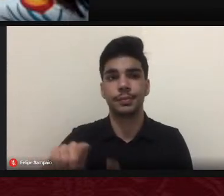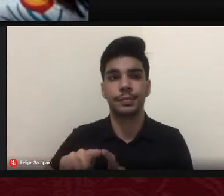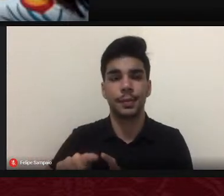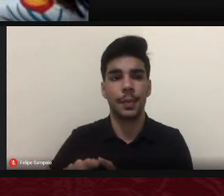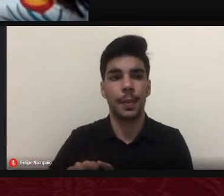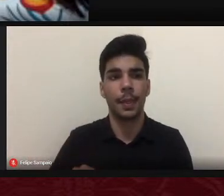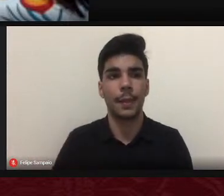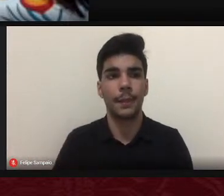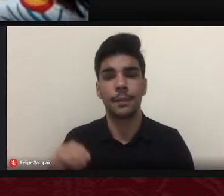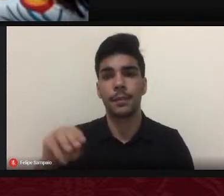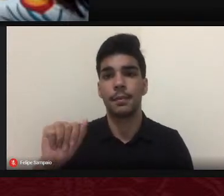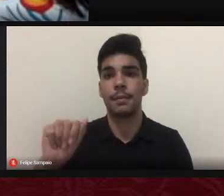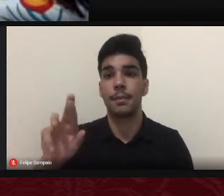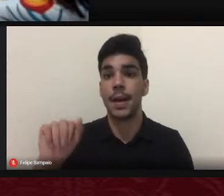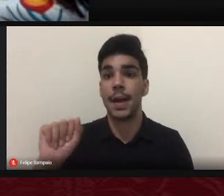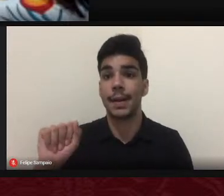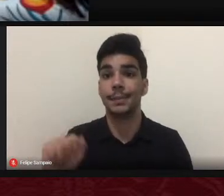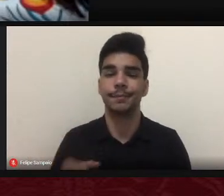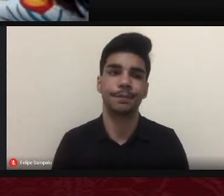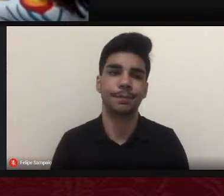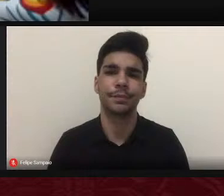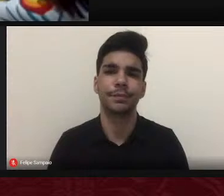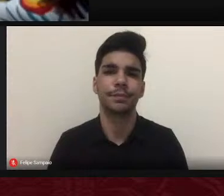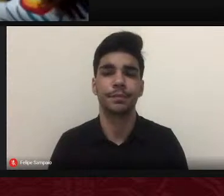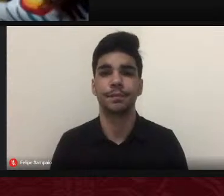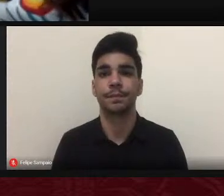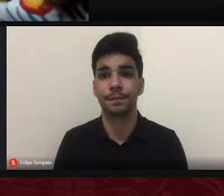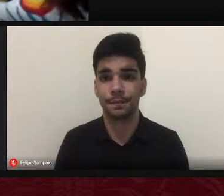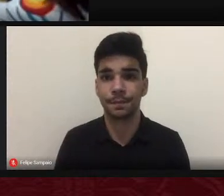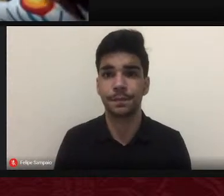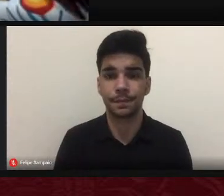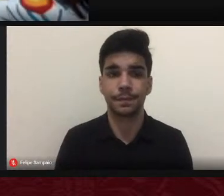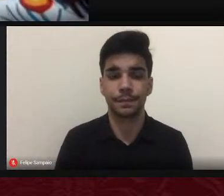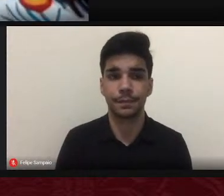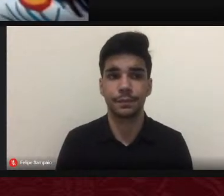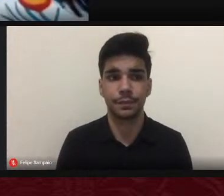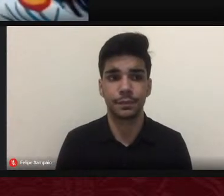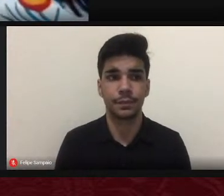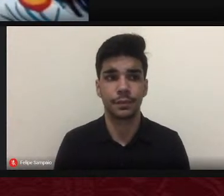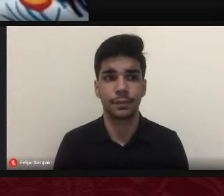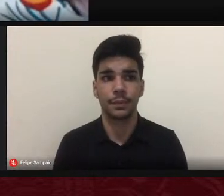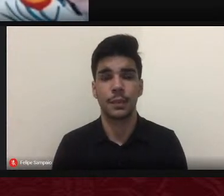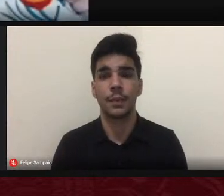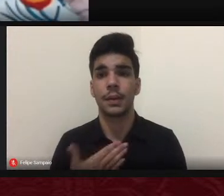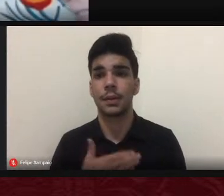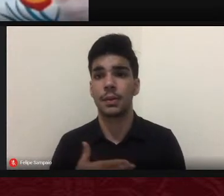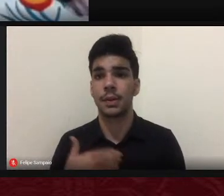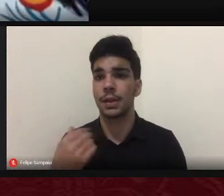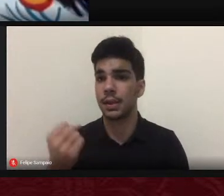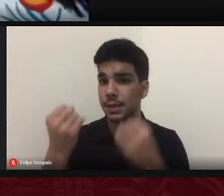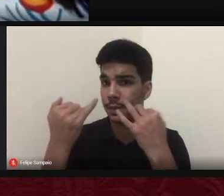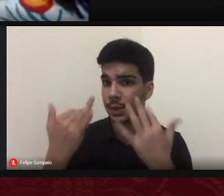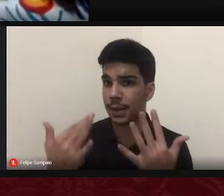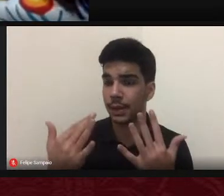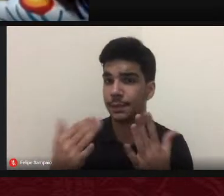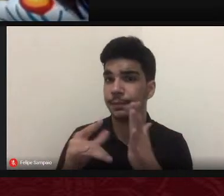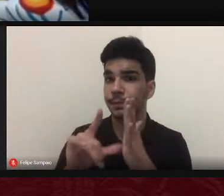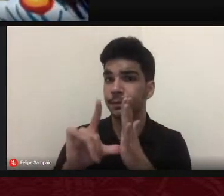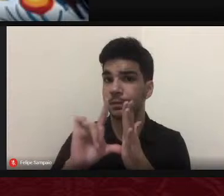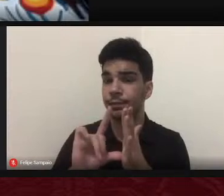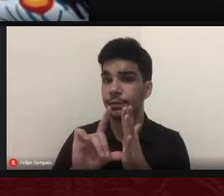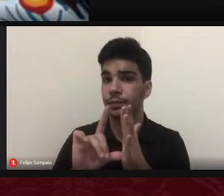Bernadette perdão gostaria de fazer uma correção o livro apresentado